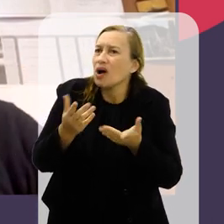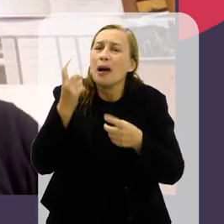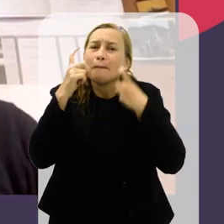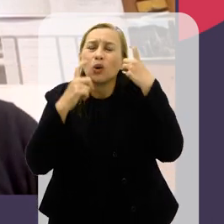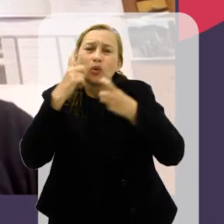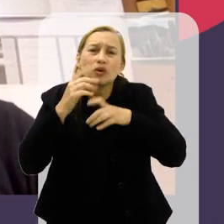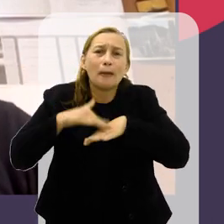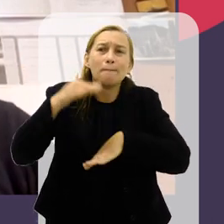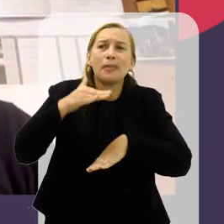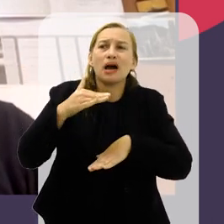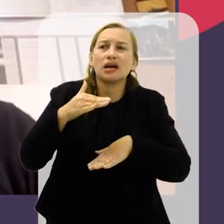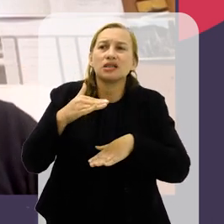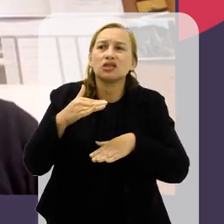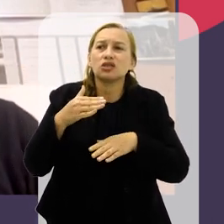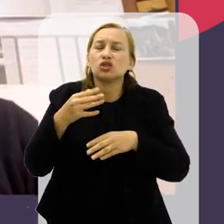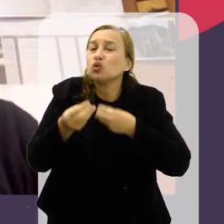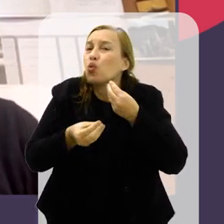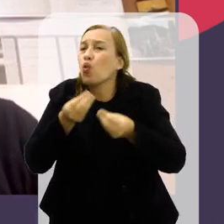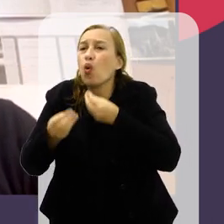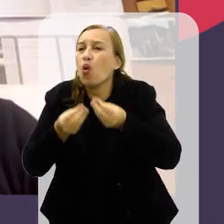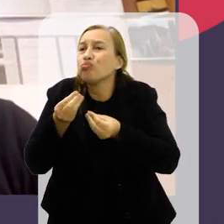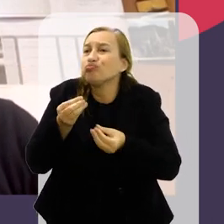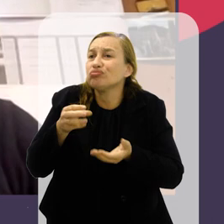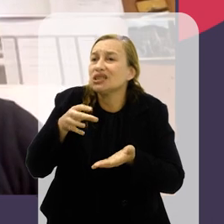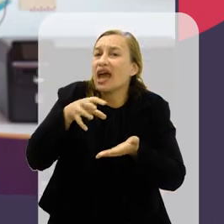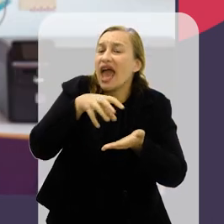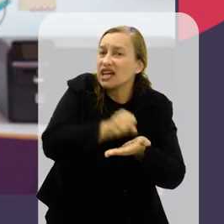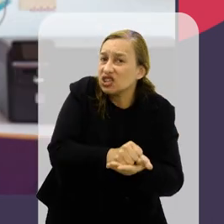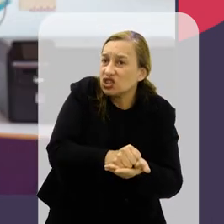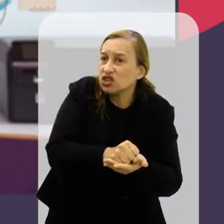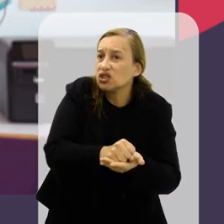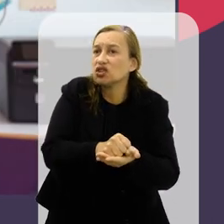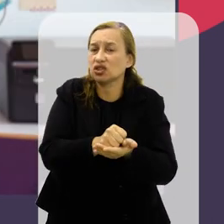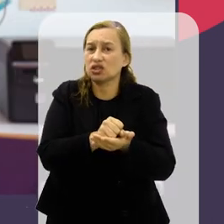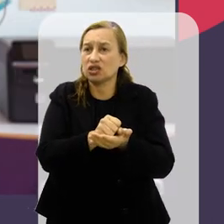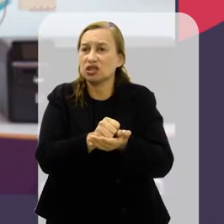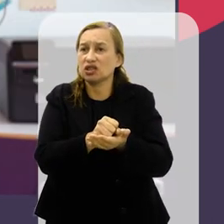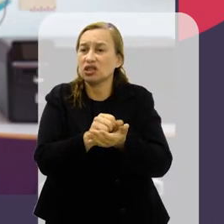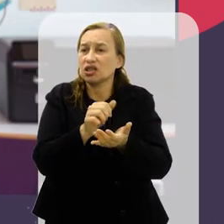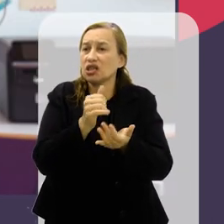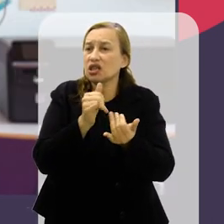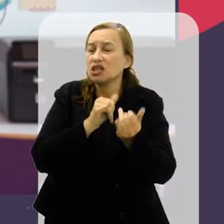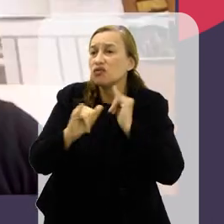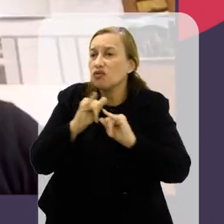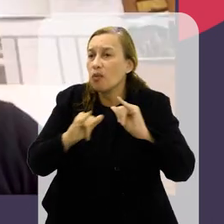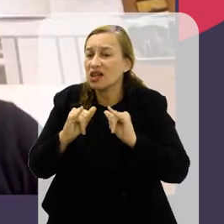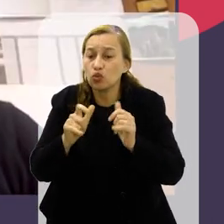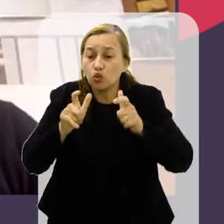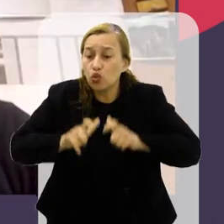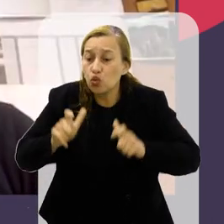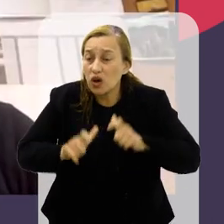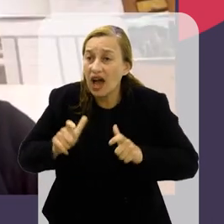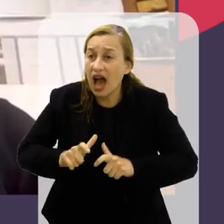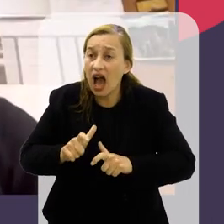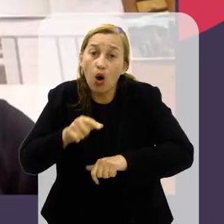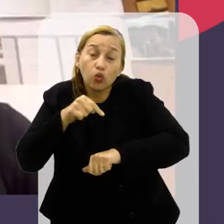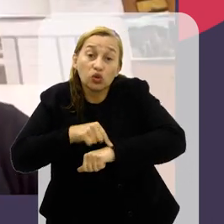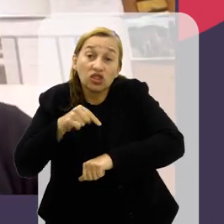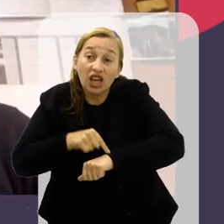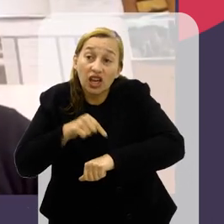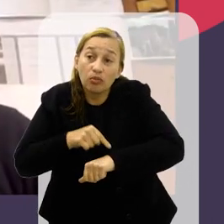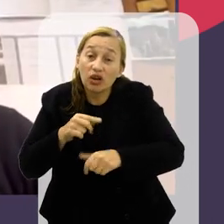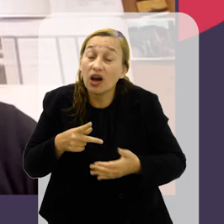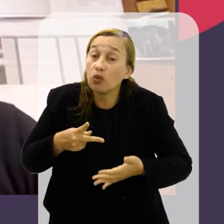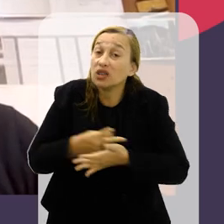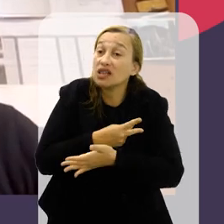preocupação maior com a forma como se registra o dado, como se confere precisão em relação à localização e ao tempo